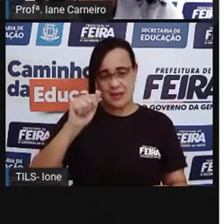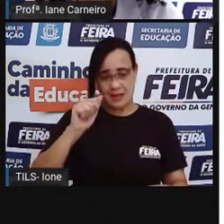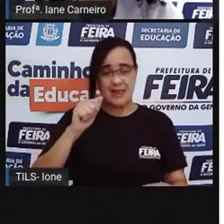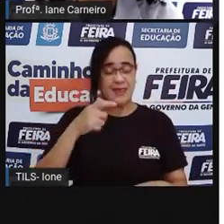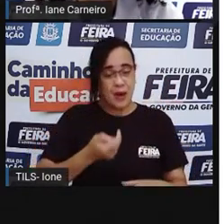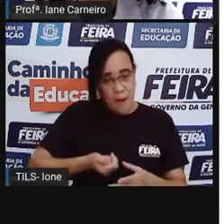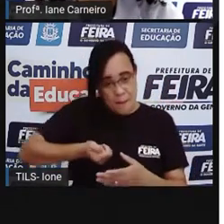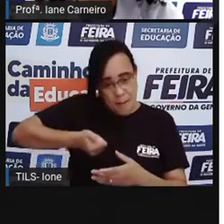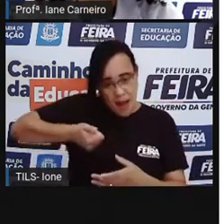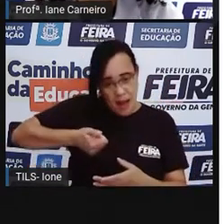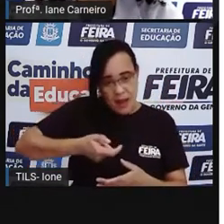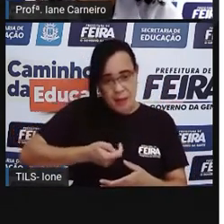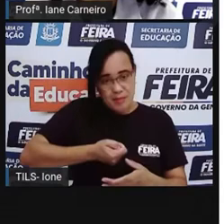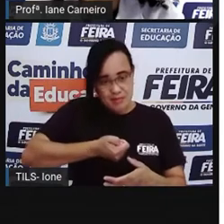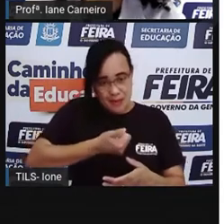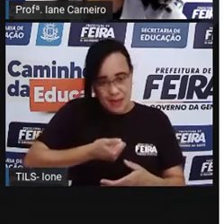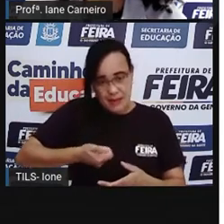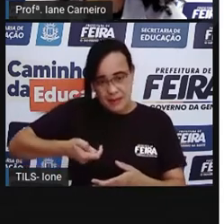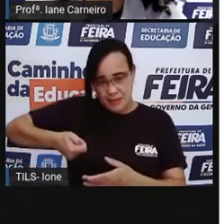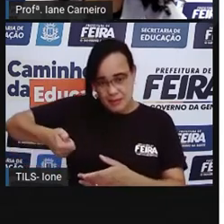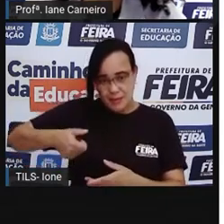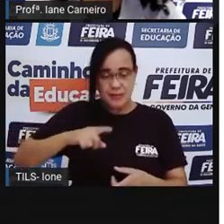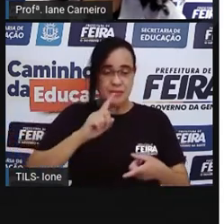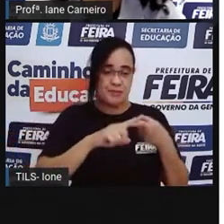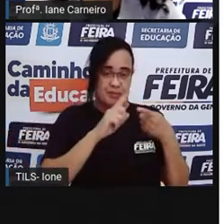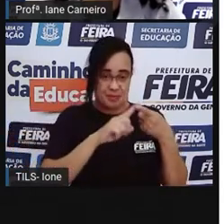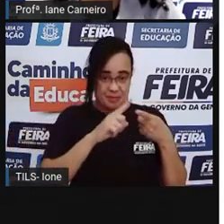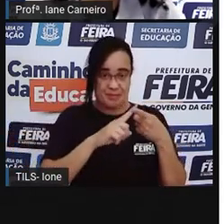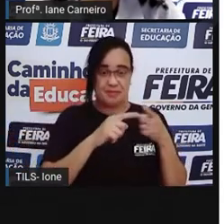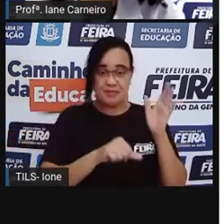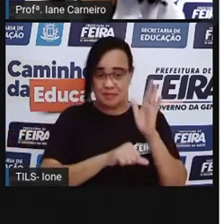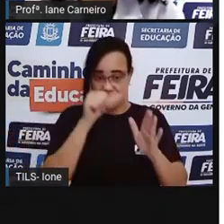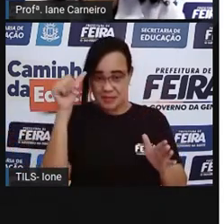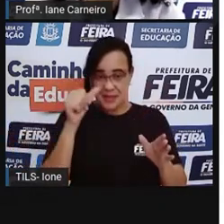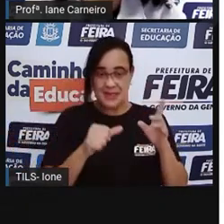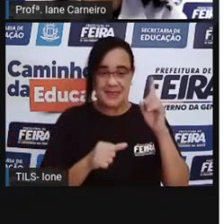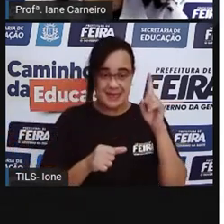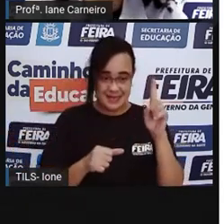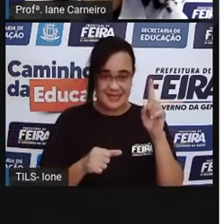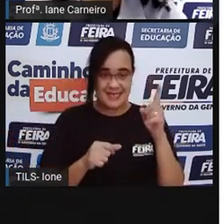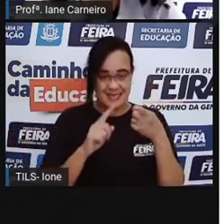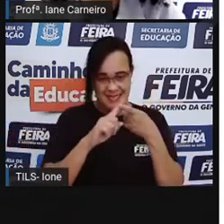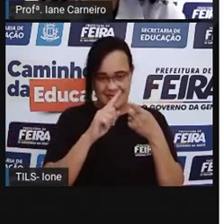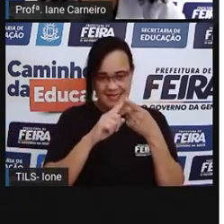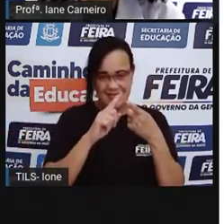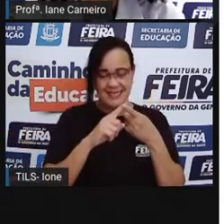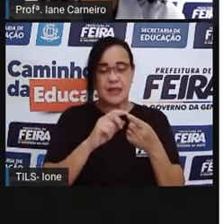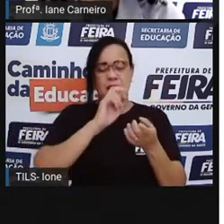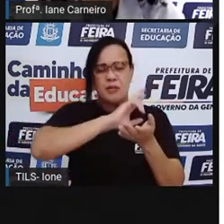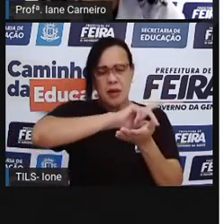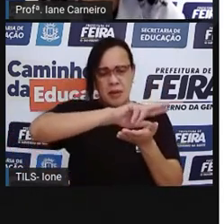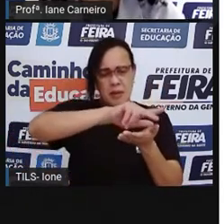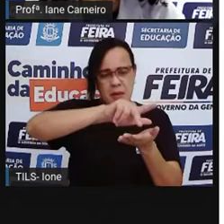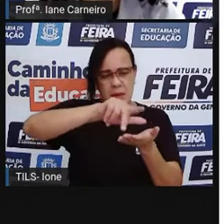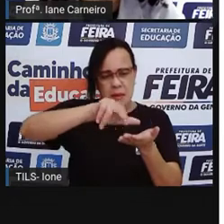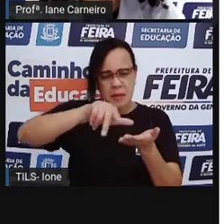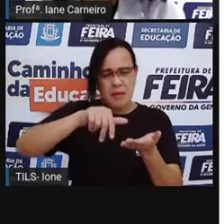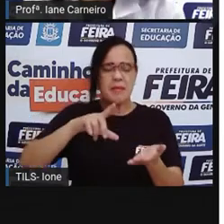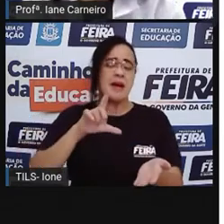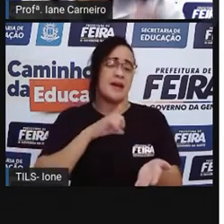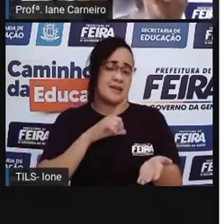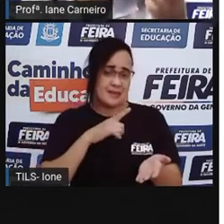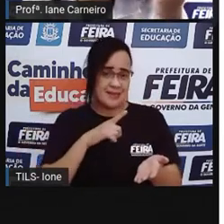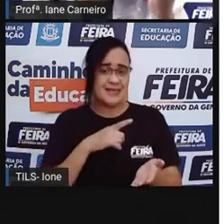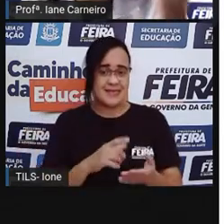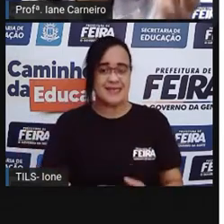Olha ela aqui, se movimentando, né? Tem bola de gude de diversas formas. É uma bolinha